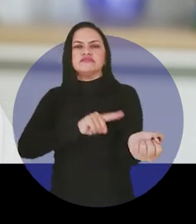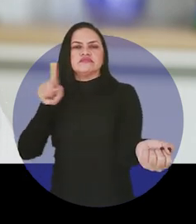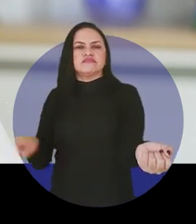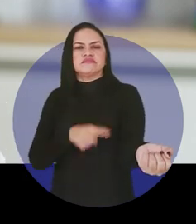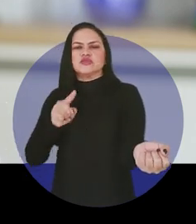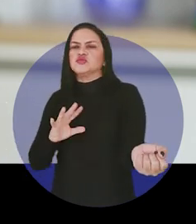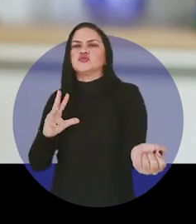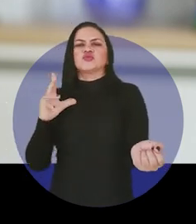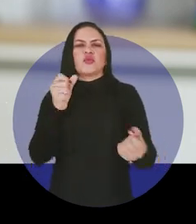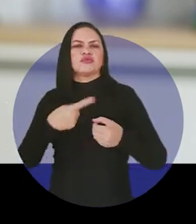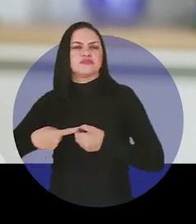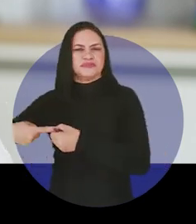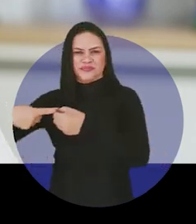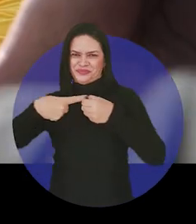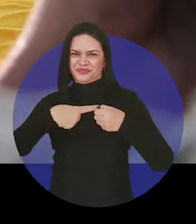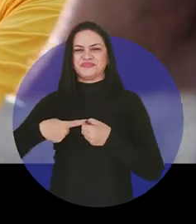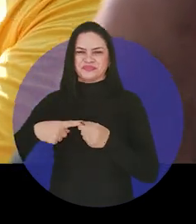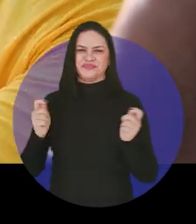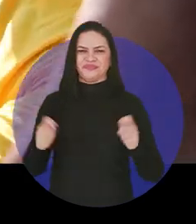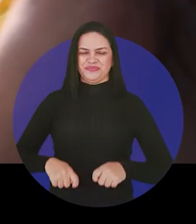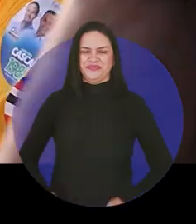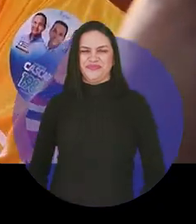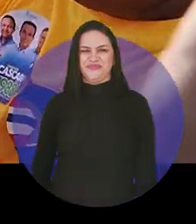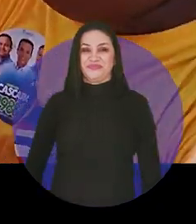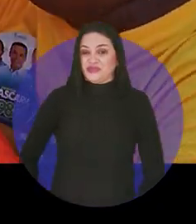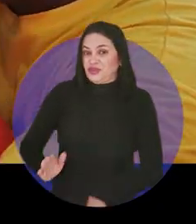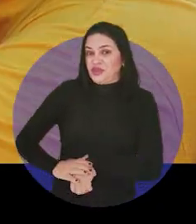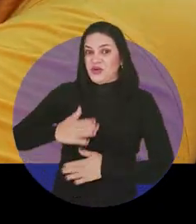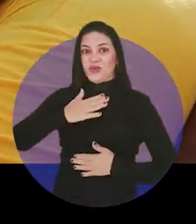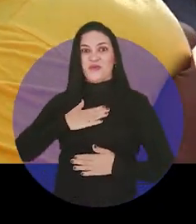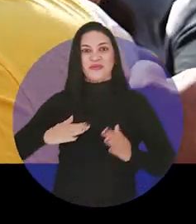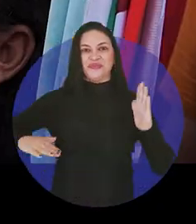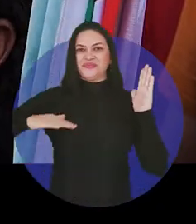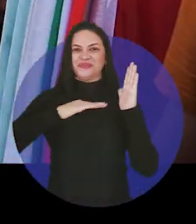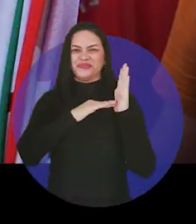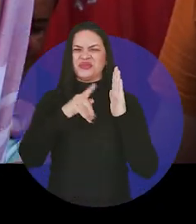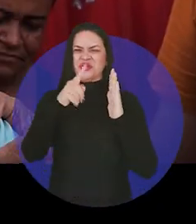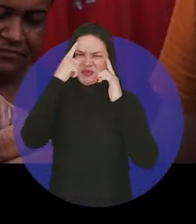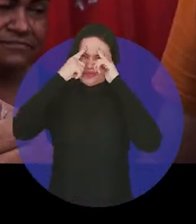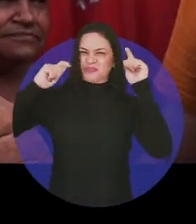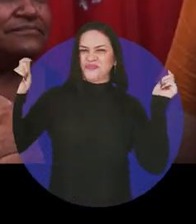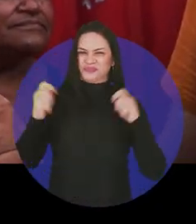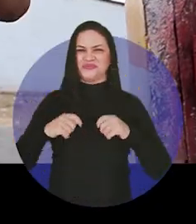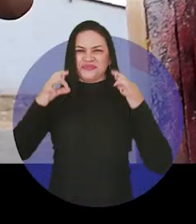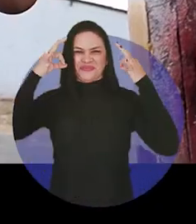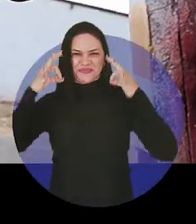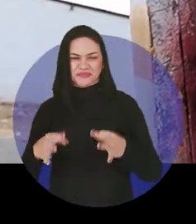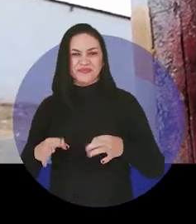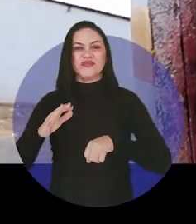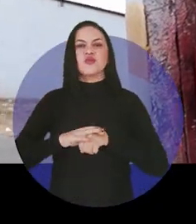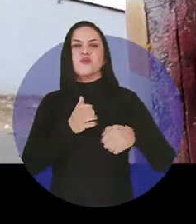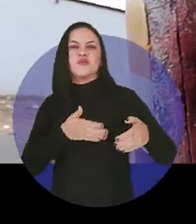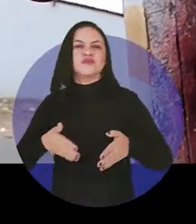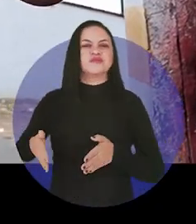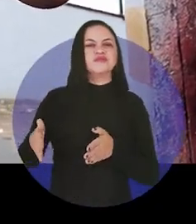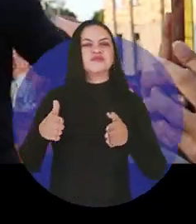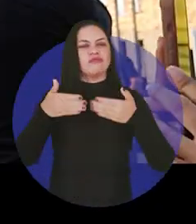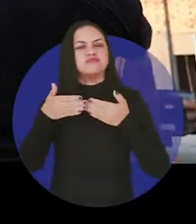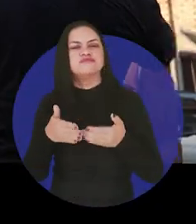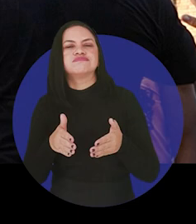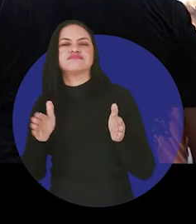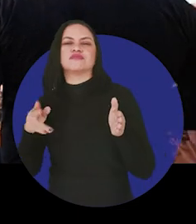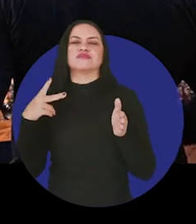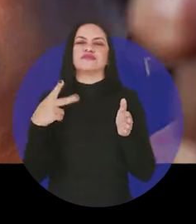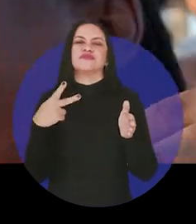todas as nossas regiões. E comigo no Senado, podem ter certeza. Os caminhos